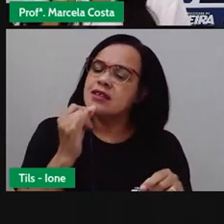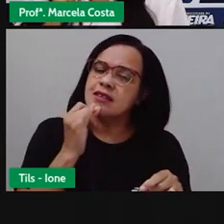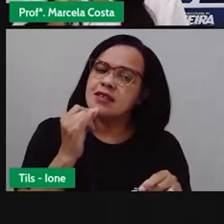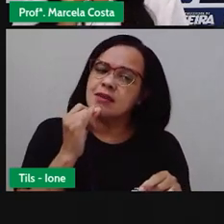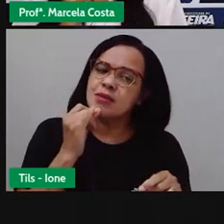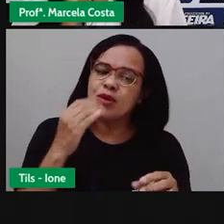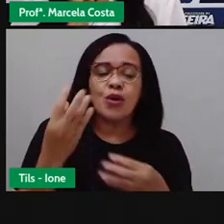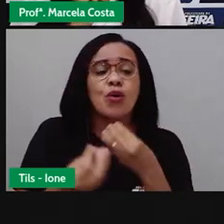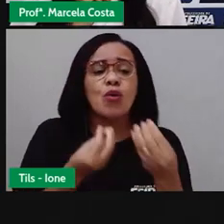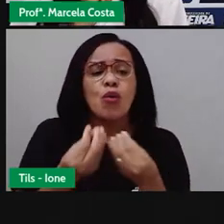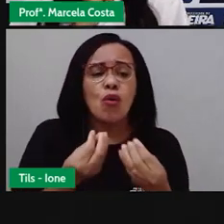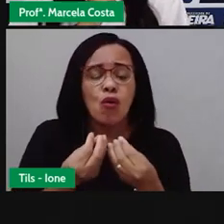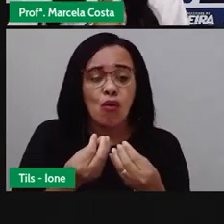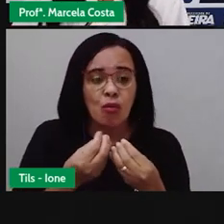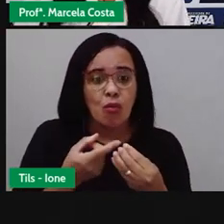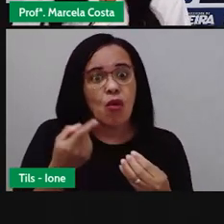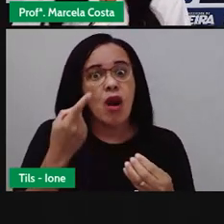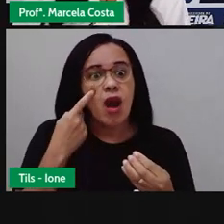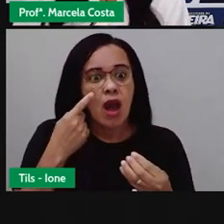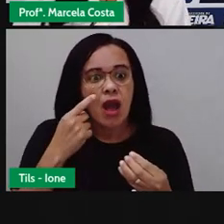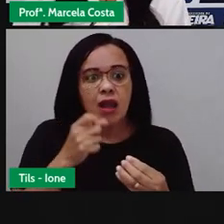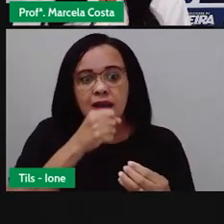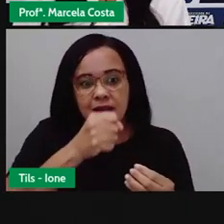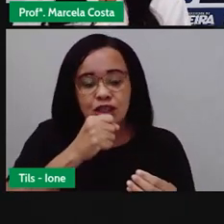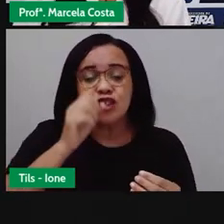Eu fiz uma entrevista com uma pessoa